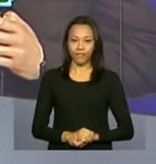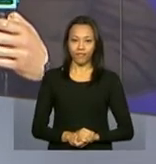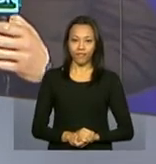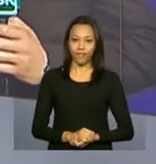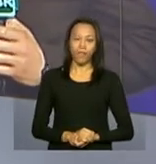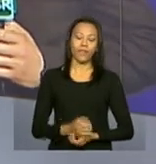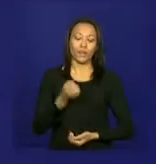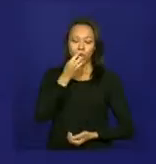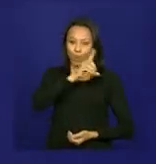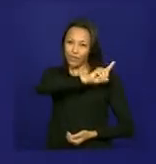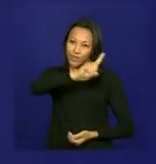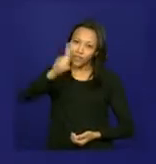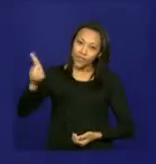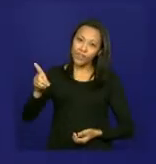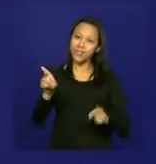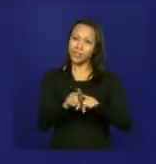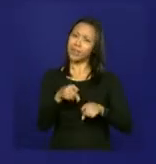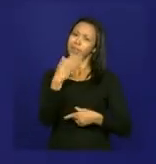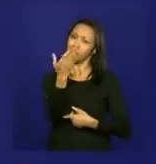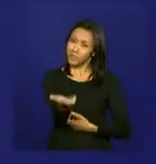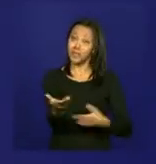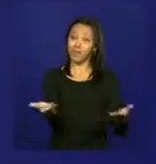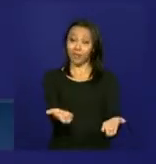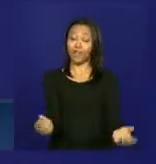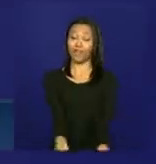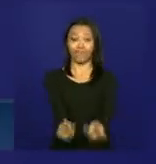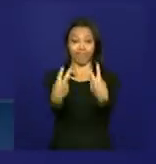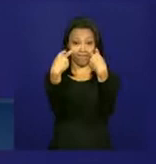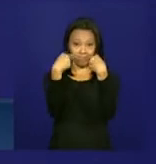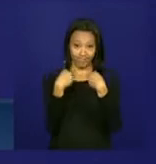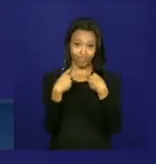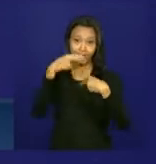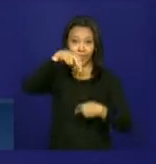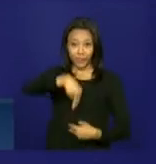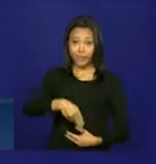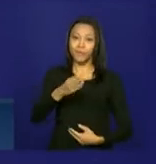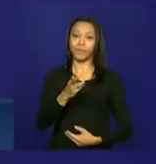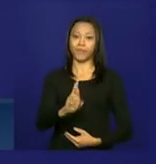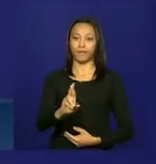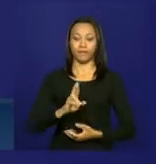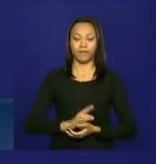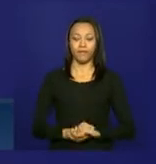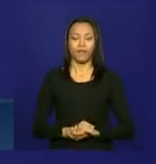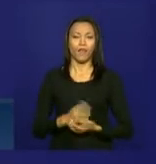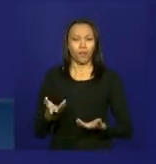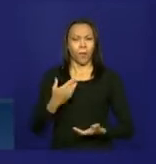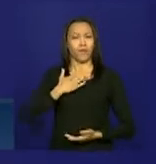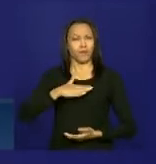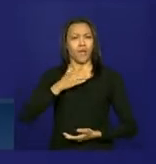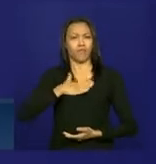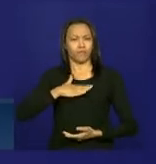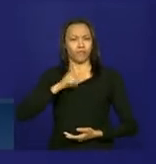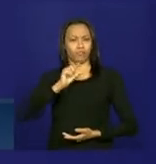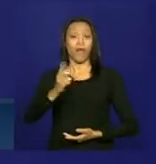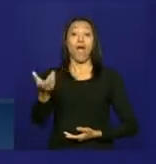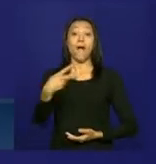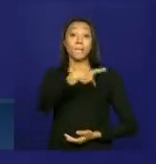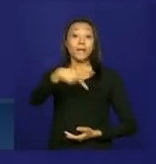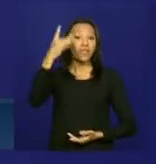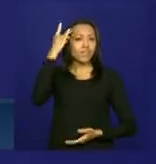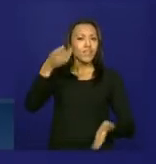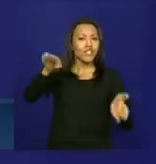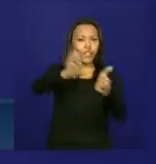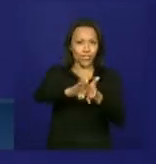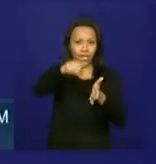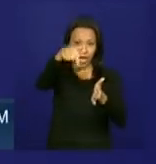Bom dia, Malu, e bom dia também a você que acompanha a programação aqui da TV NBR. Então, em breve, a presidenta Dilma Rousseff chega